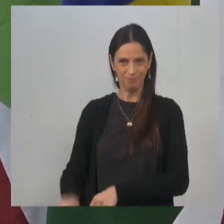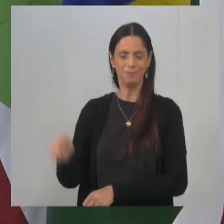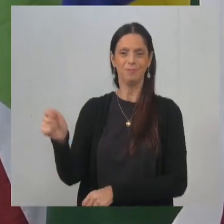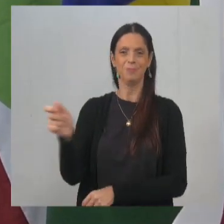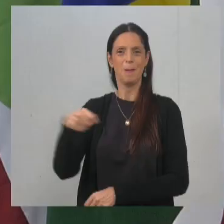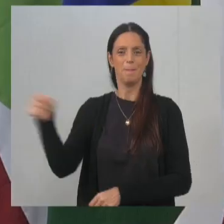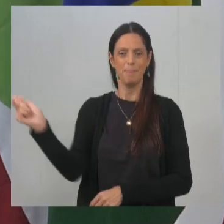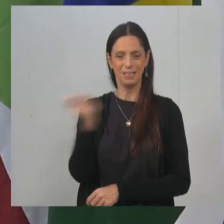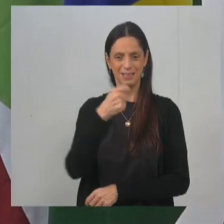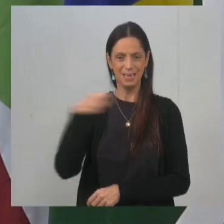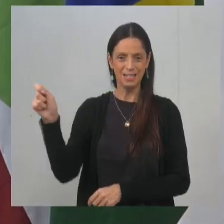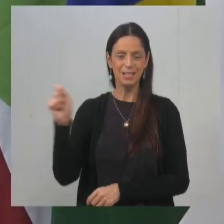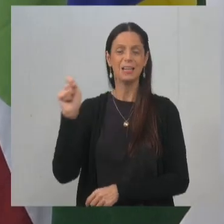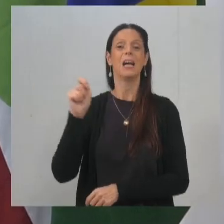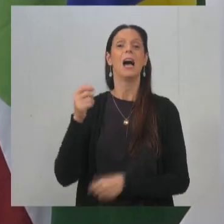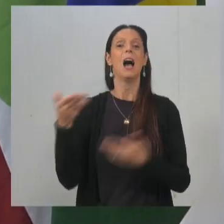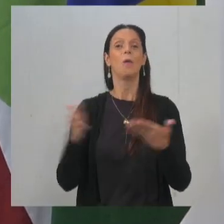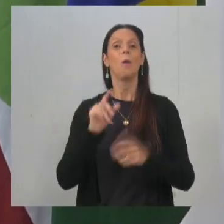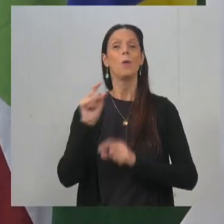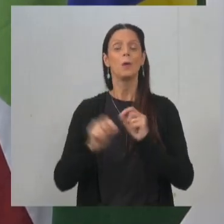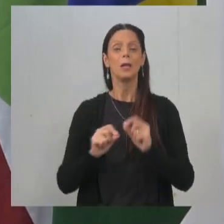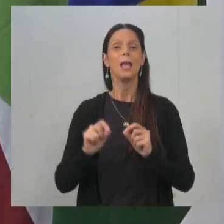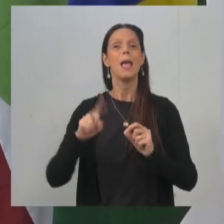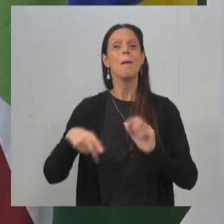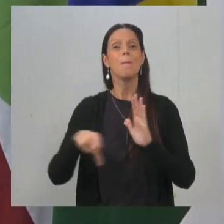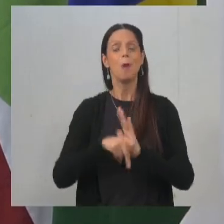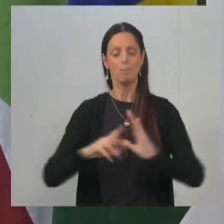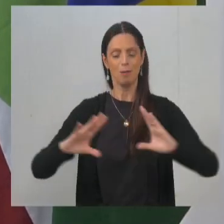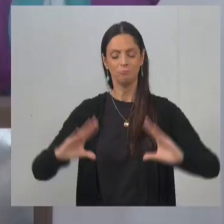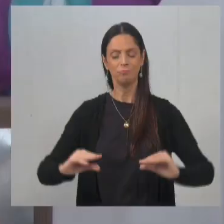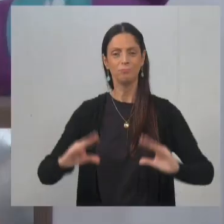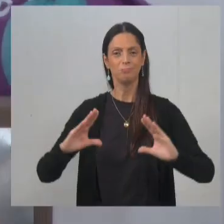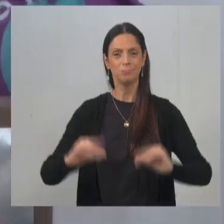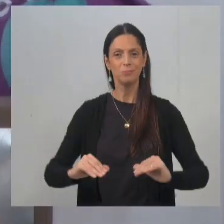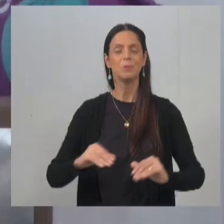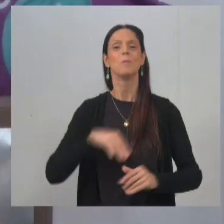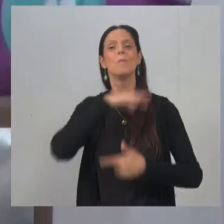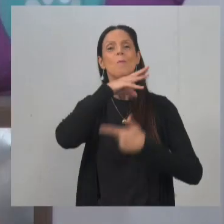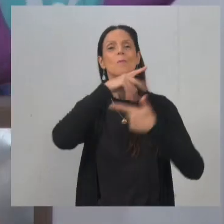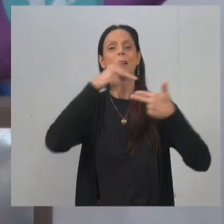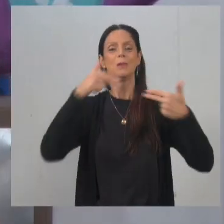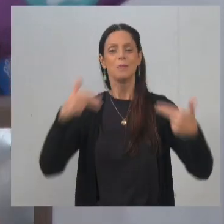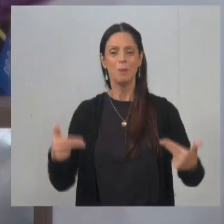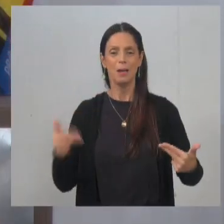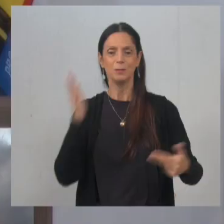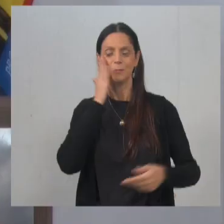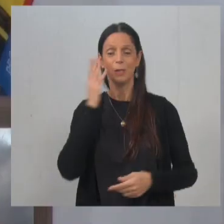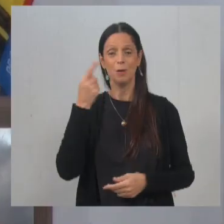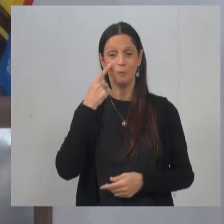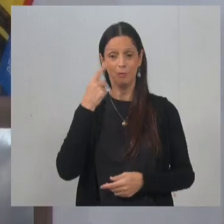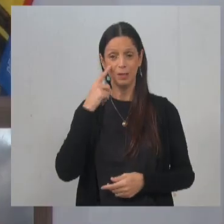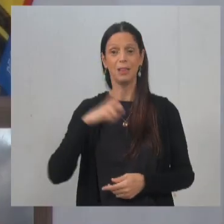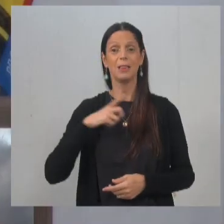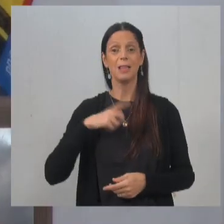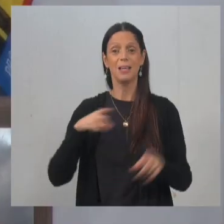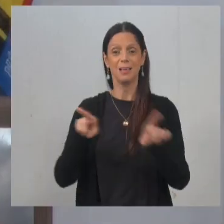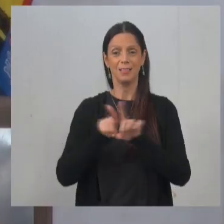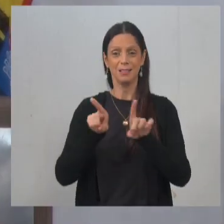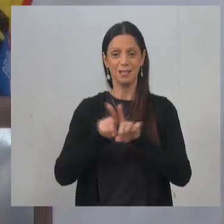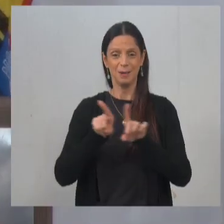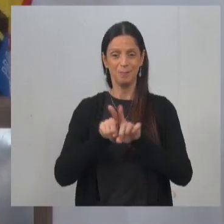para a cidade viraram caminhas PET, caminhas para os animais. Vejam bem que existe até aqui